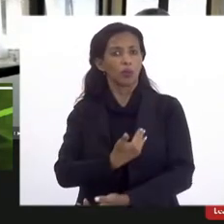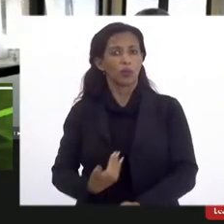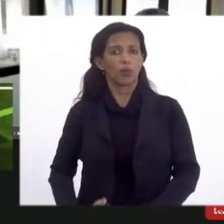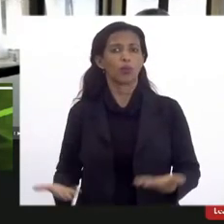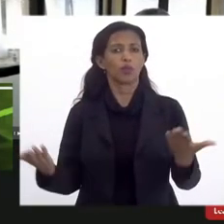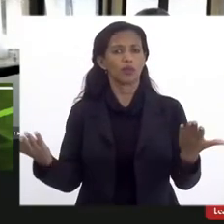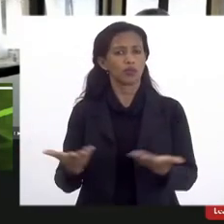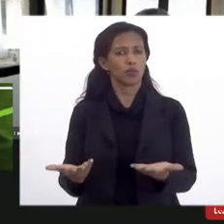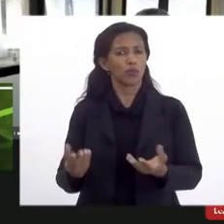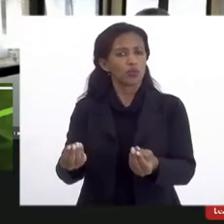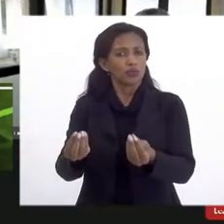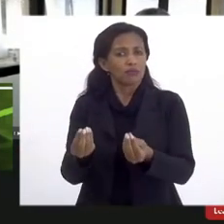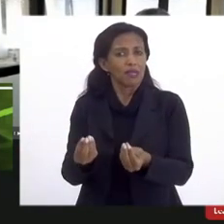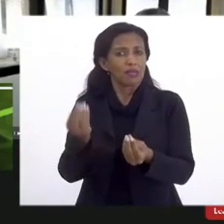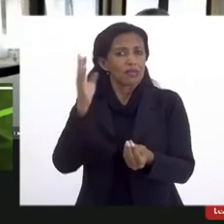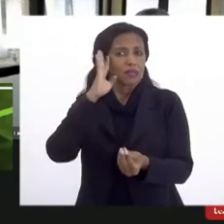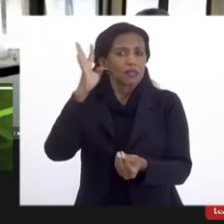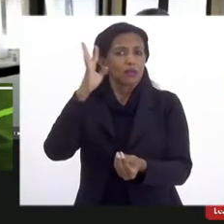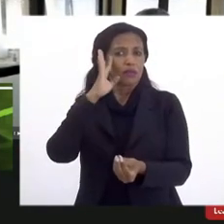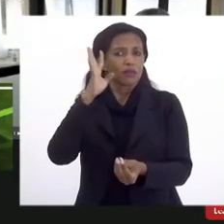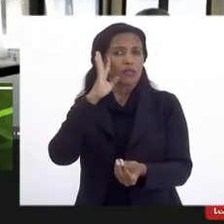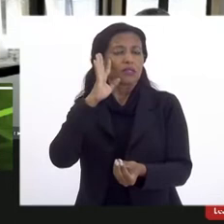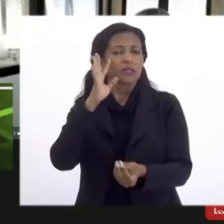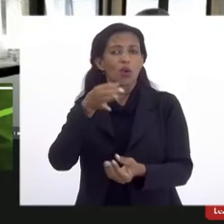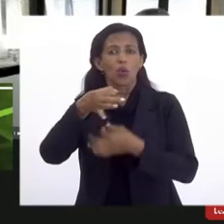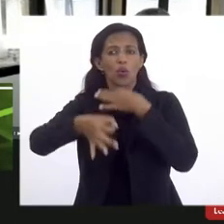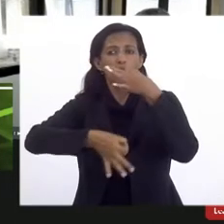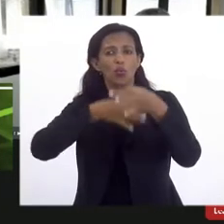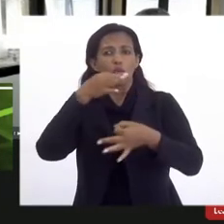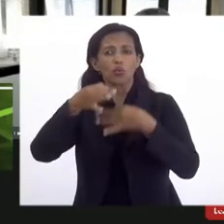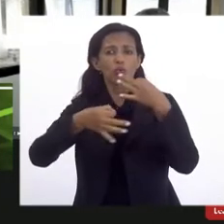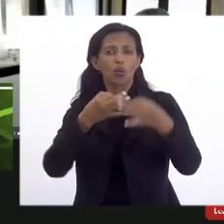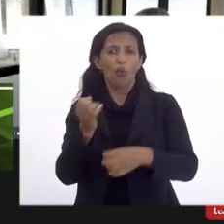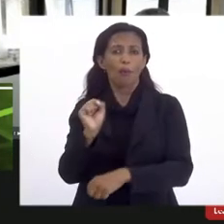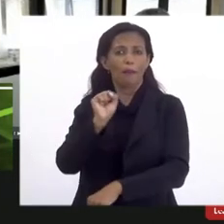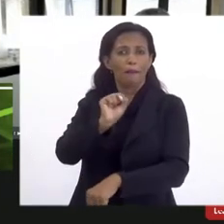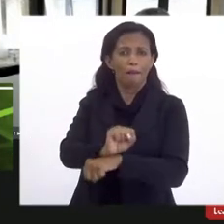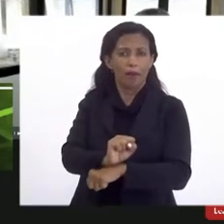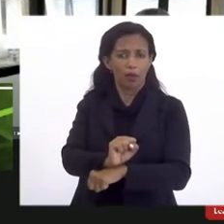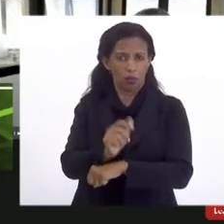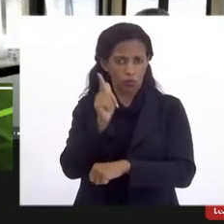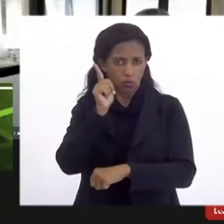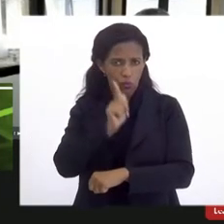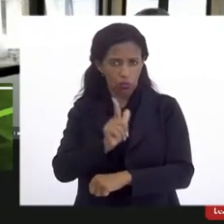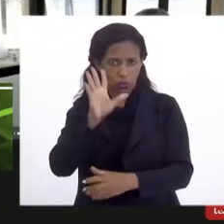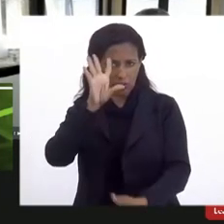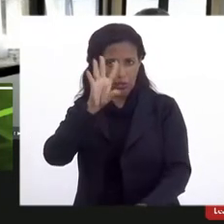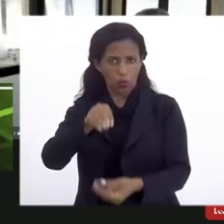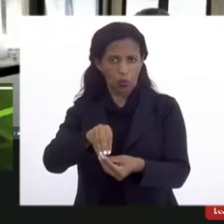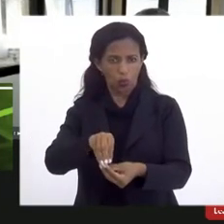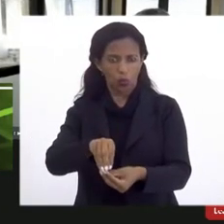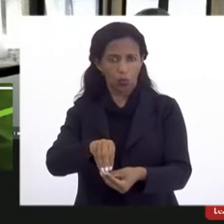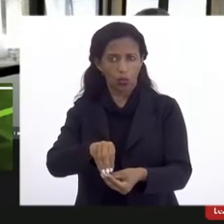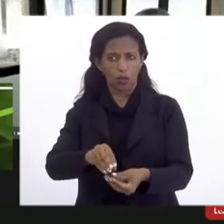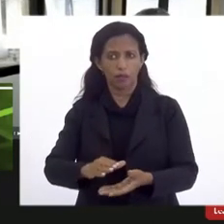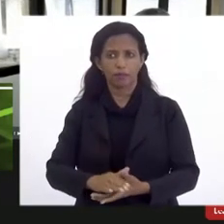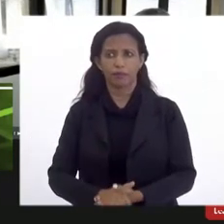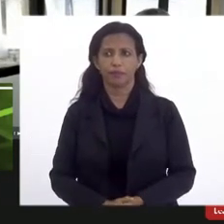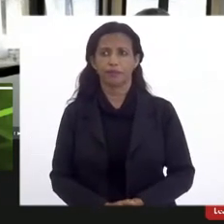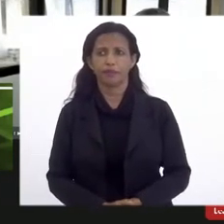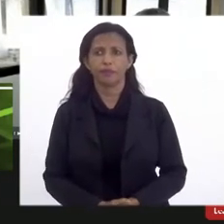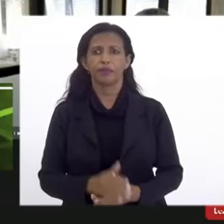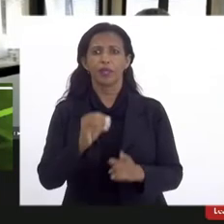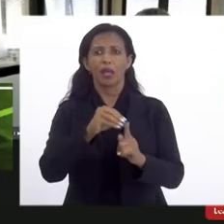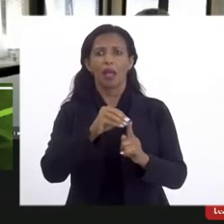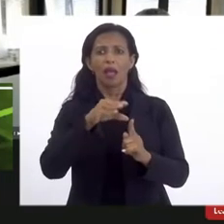reflexão para esse ponto, o áudio começou a travar. O senhor consegue concluir agora? Prefere concluir na sequência? Tem que abrir o seu